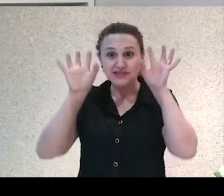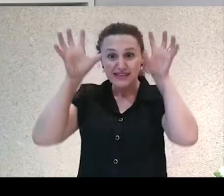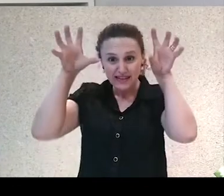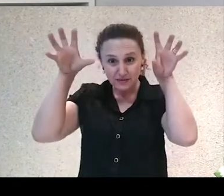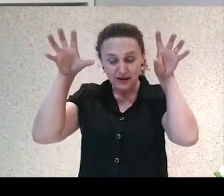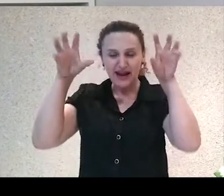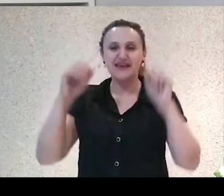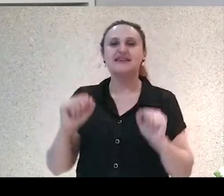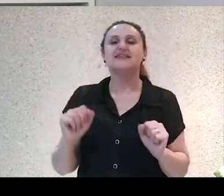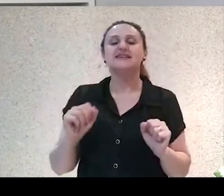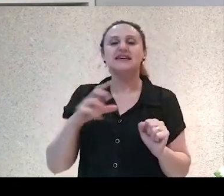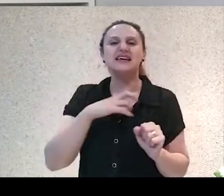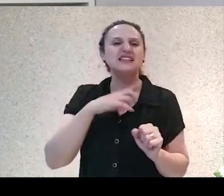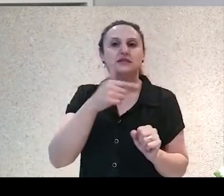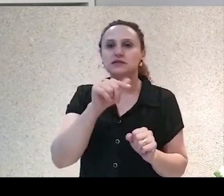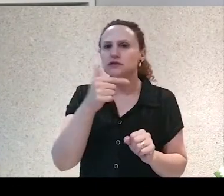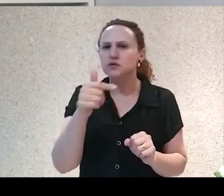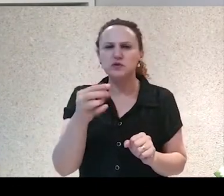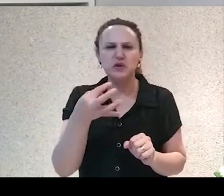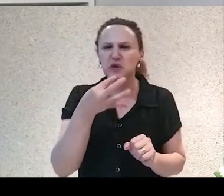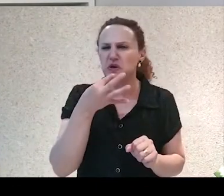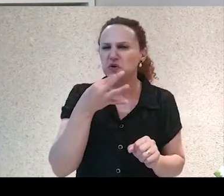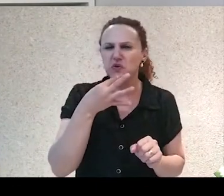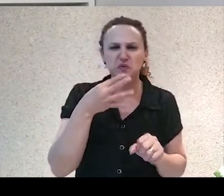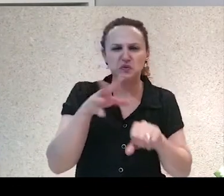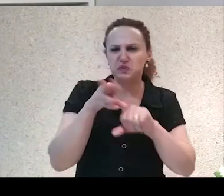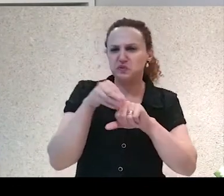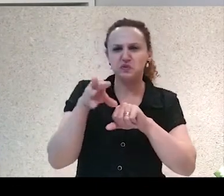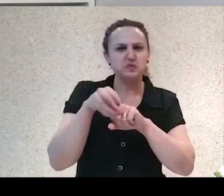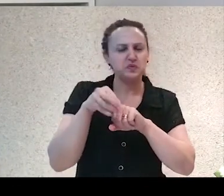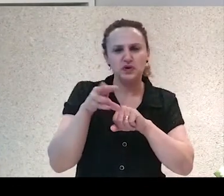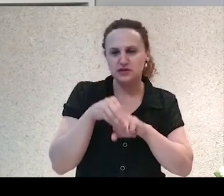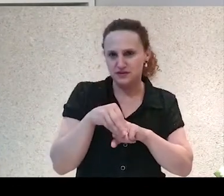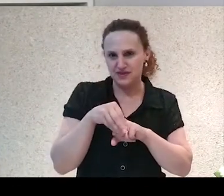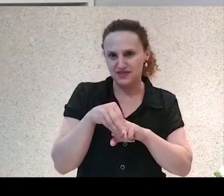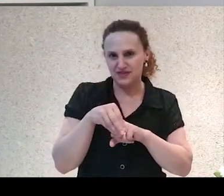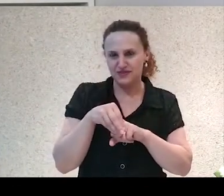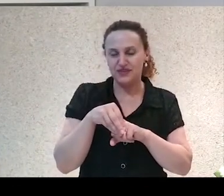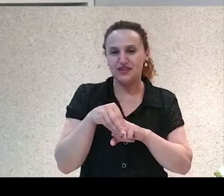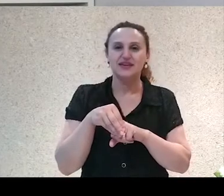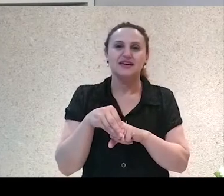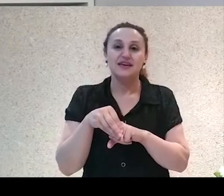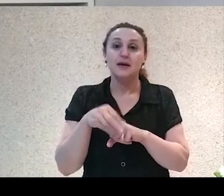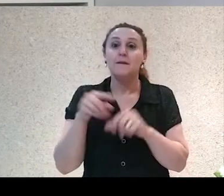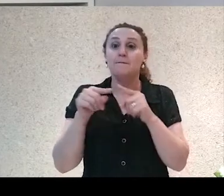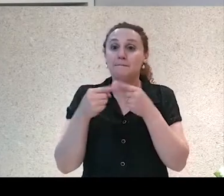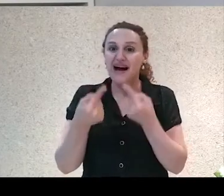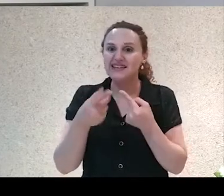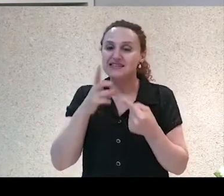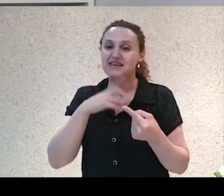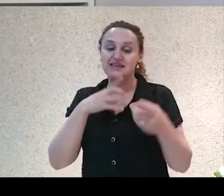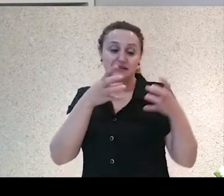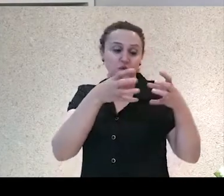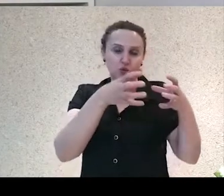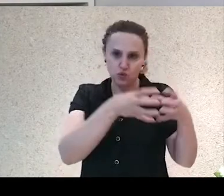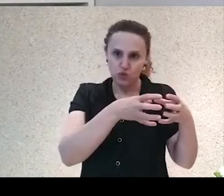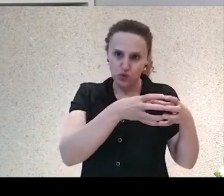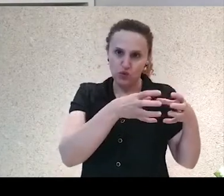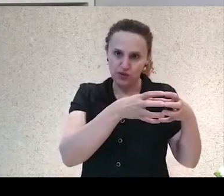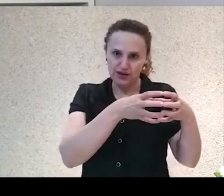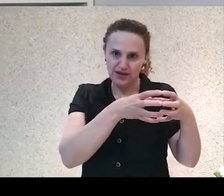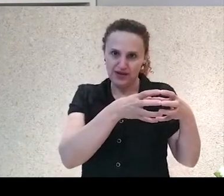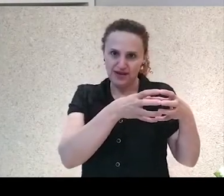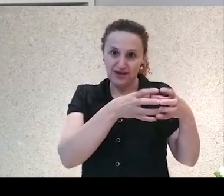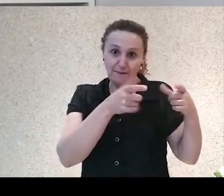submetidos, eles não têm acesso ao conhecimento, só o grupo que mantém o poder é que tem acesso. Nessa